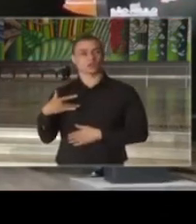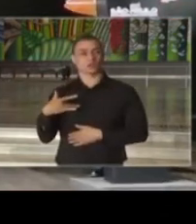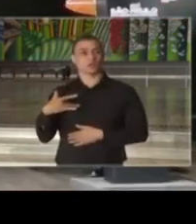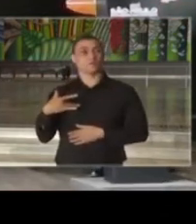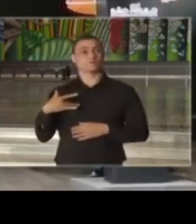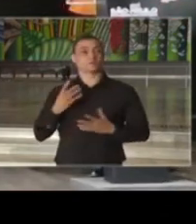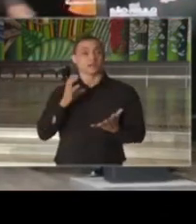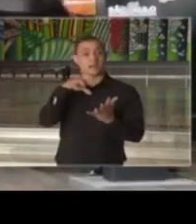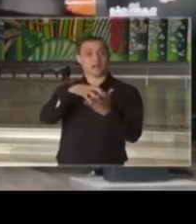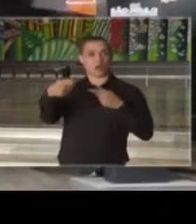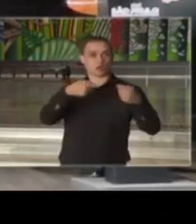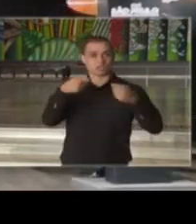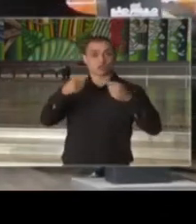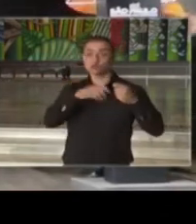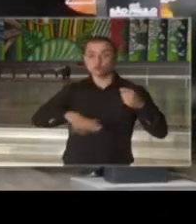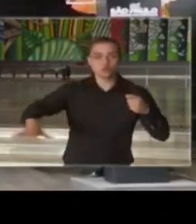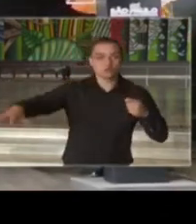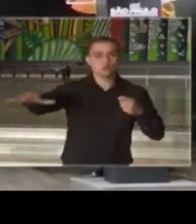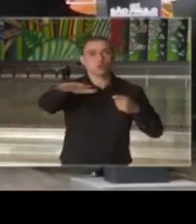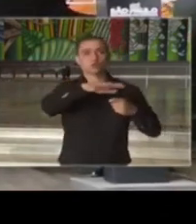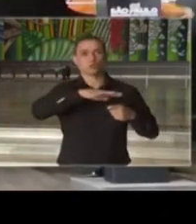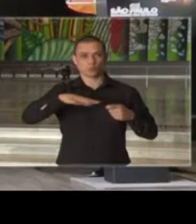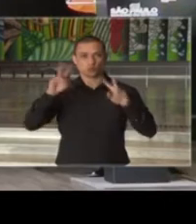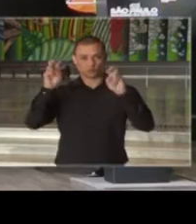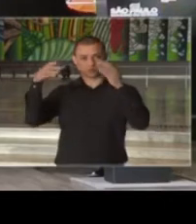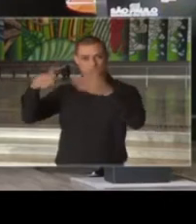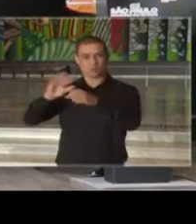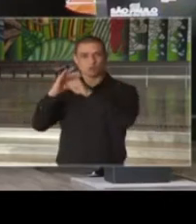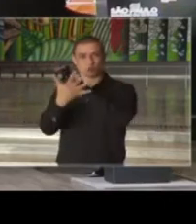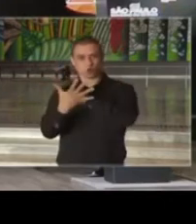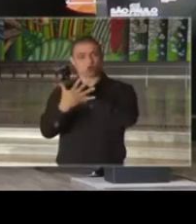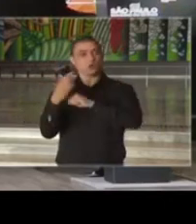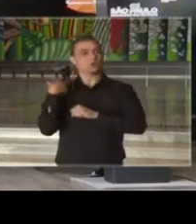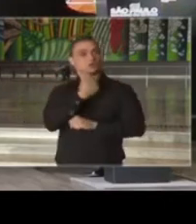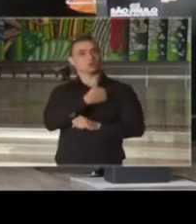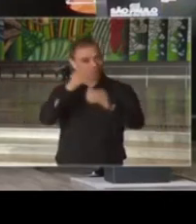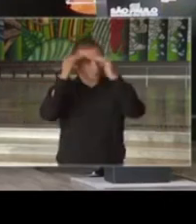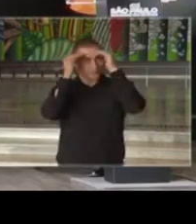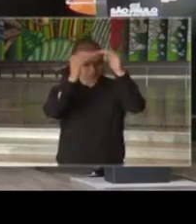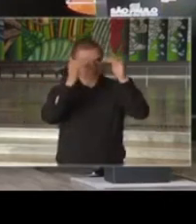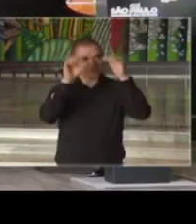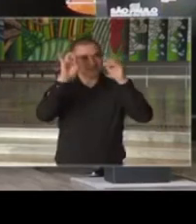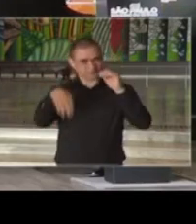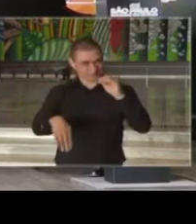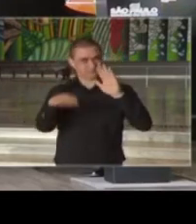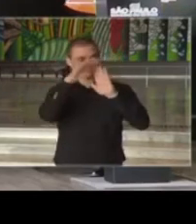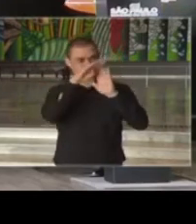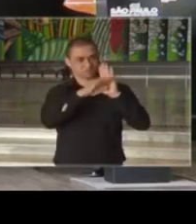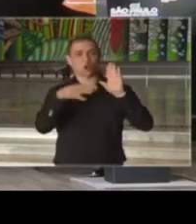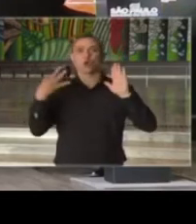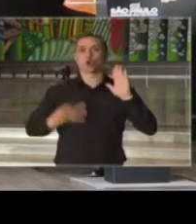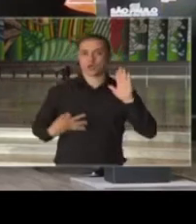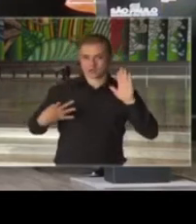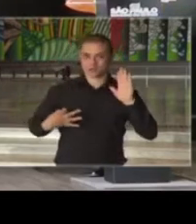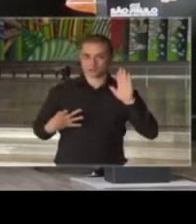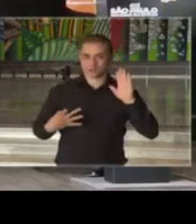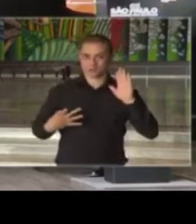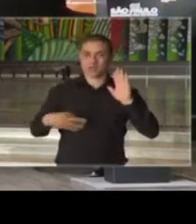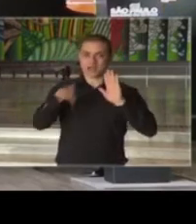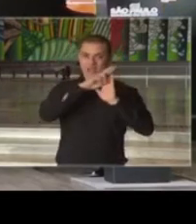coordenação... Estamos alinhados com o Ministério. Até amanhã nós temos uma determinação nova.